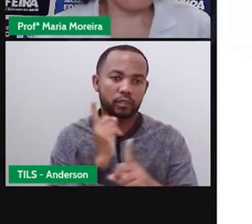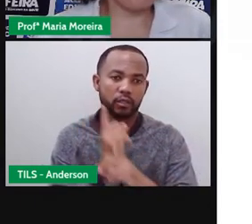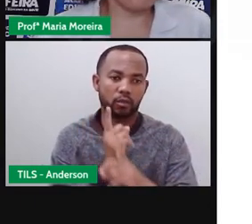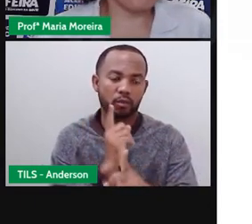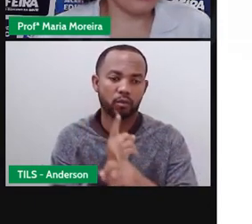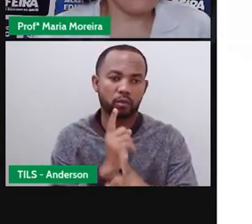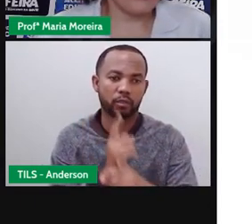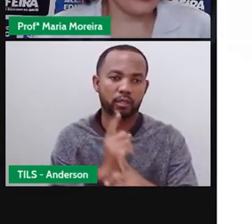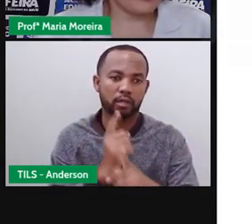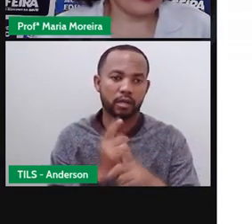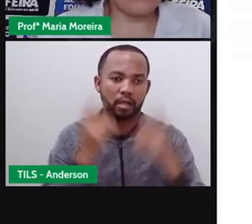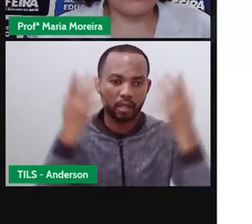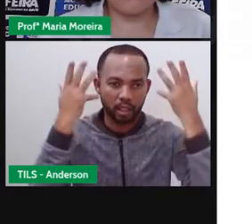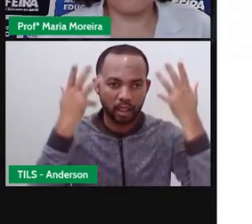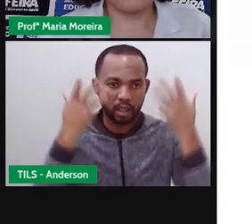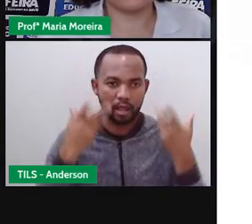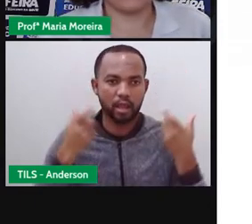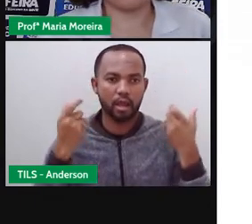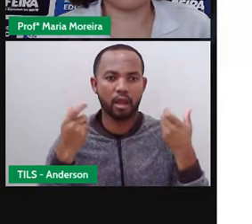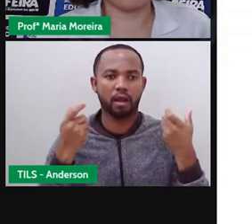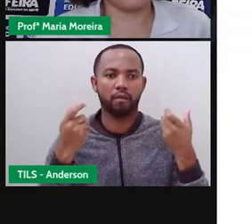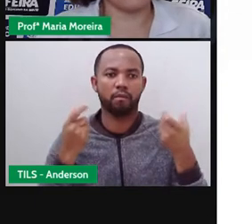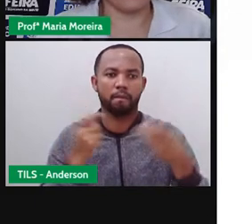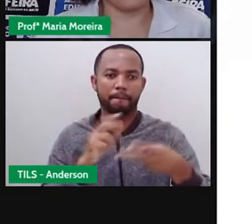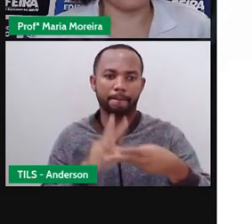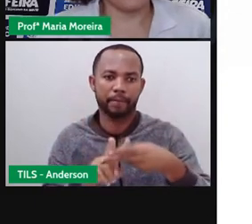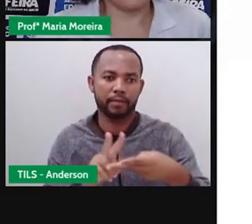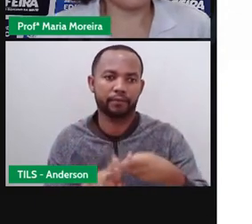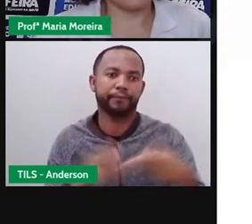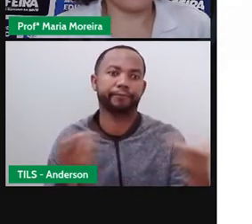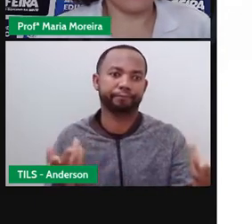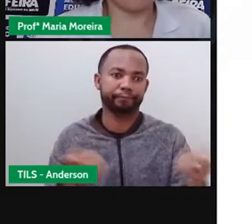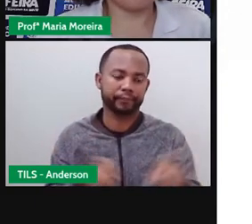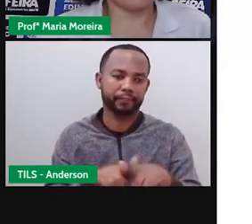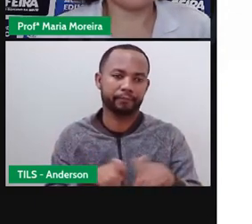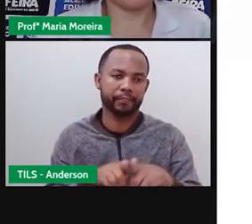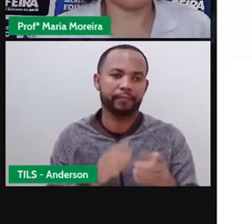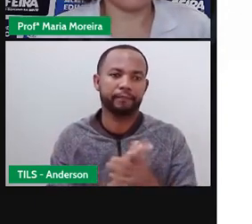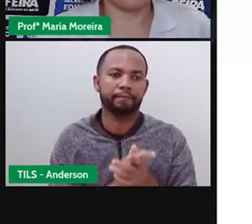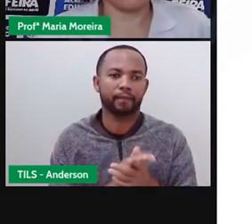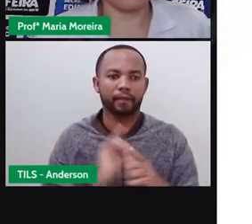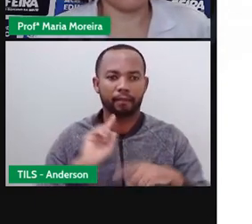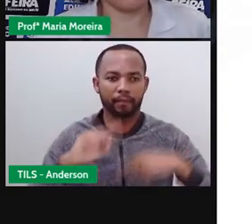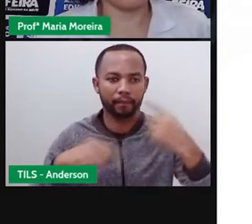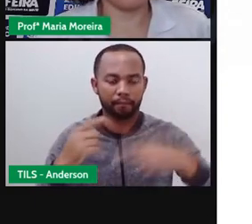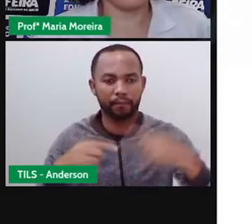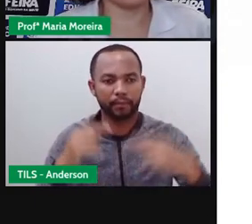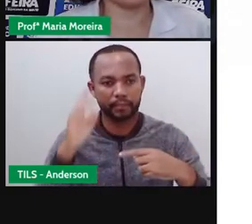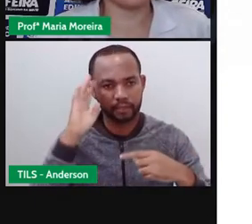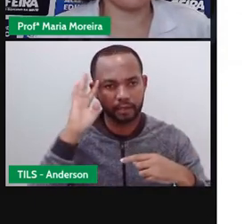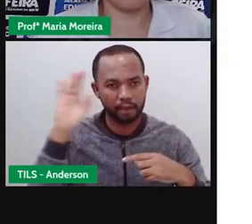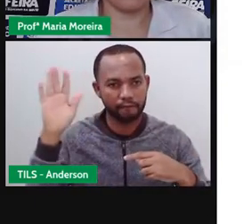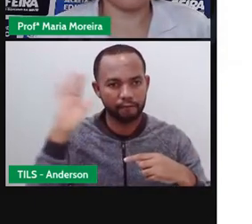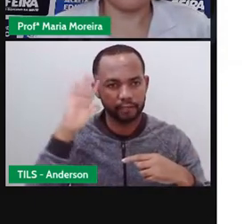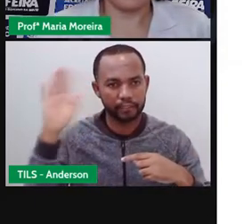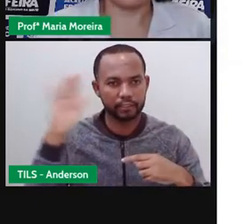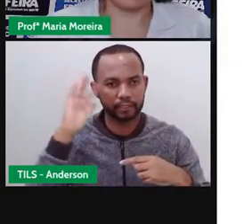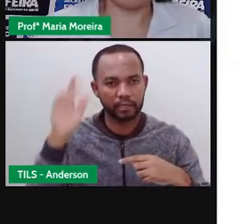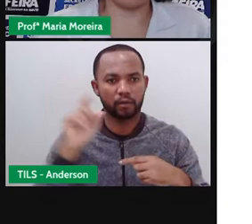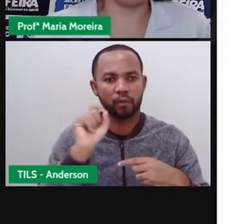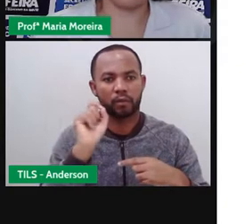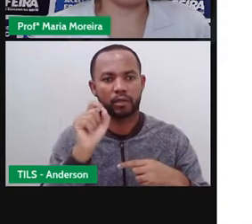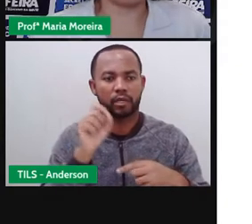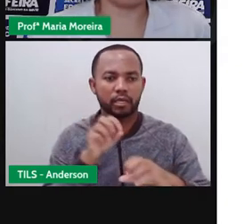E, por fim, criamos um final surpreendente, que gera a reflexão dos leitores sobre um ensinamento,